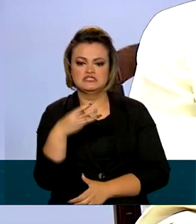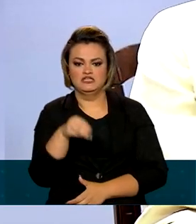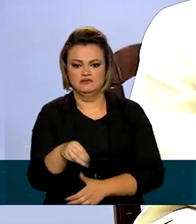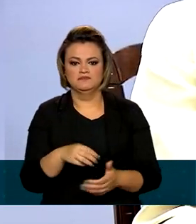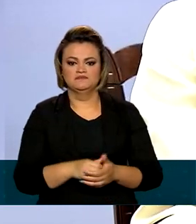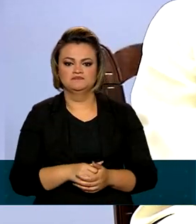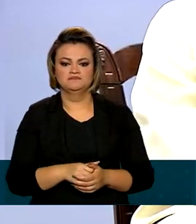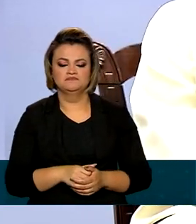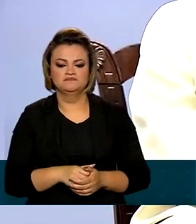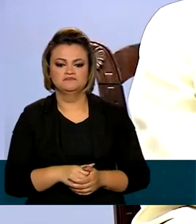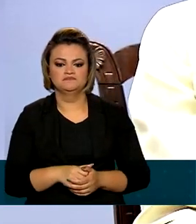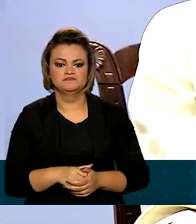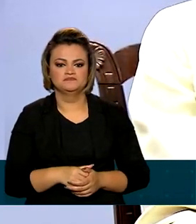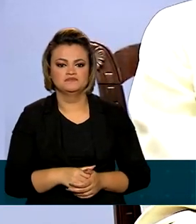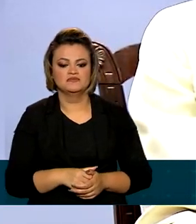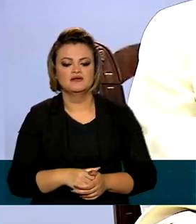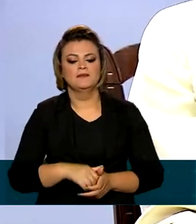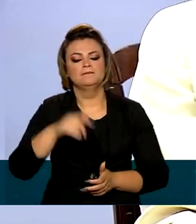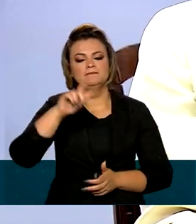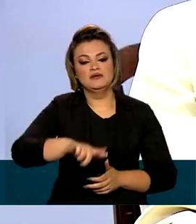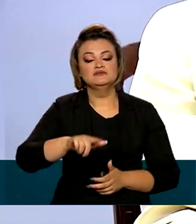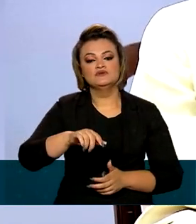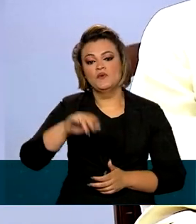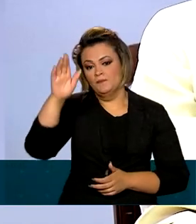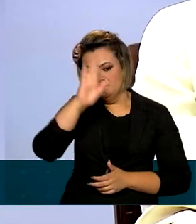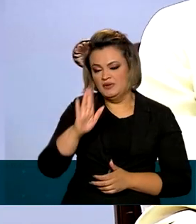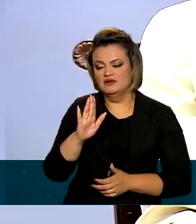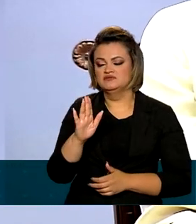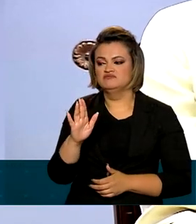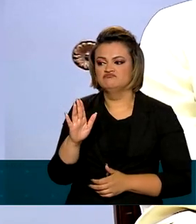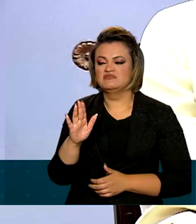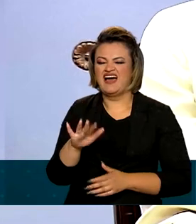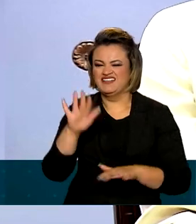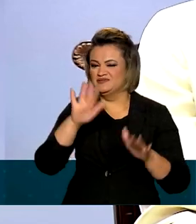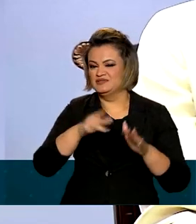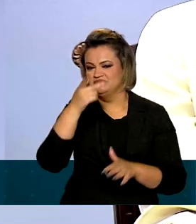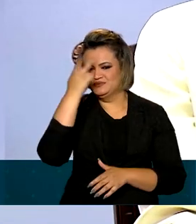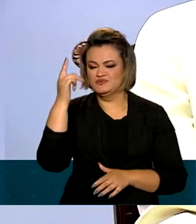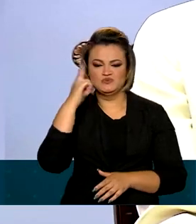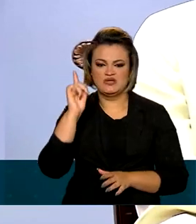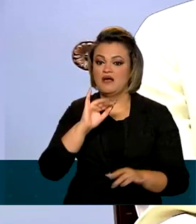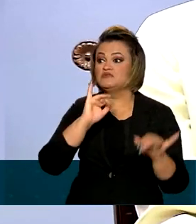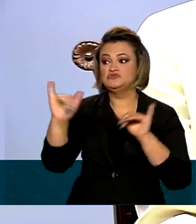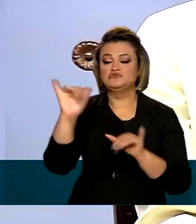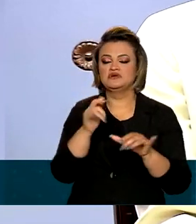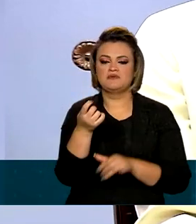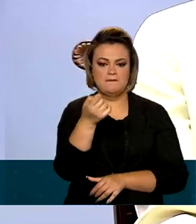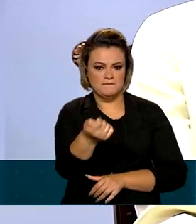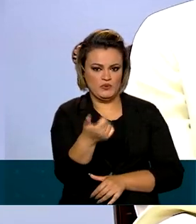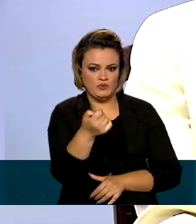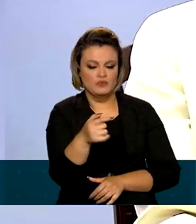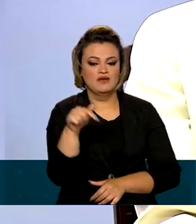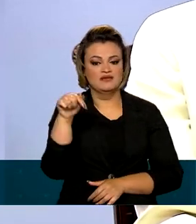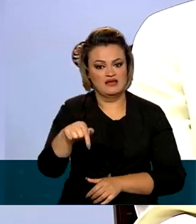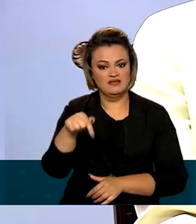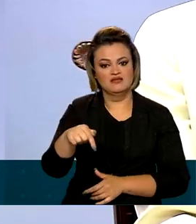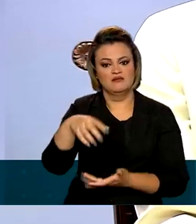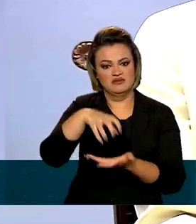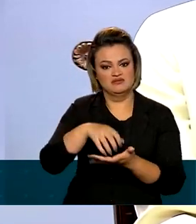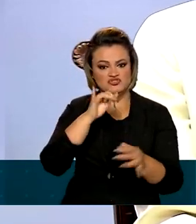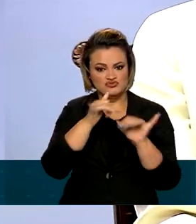ao fato de o Brasil, e isso às vezes é pouco conhecido e pouco divulgado, que a nossa matriz